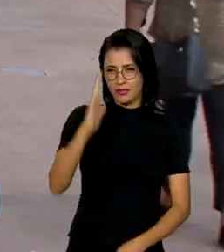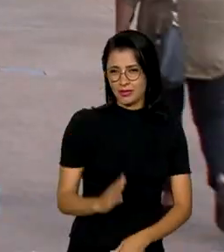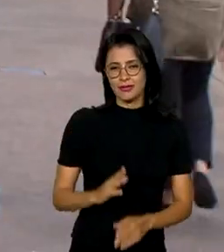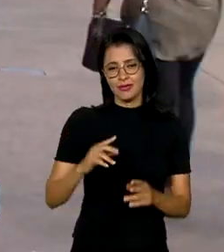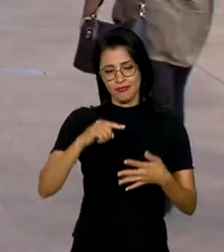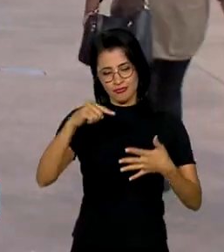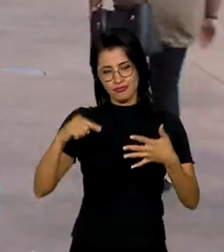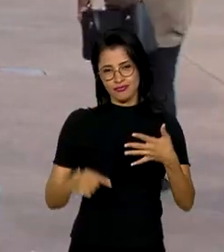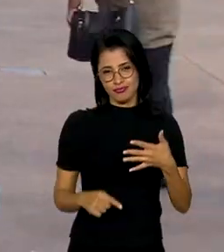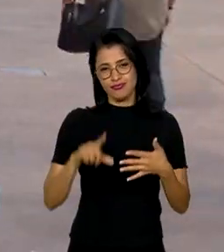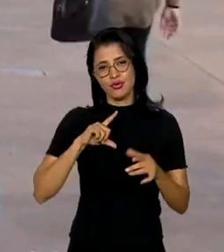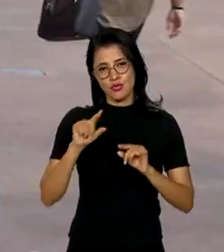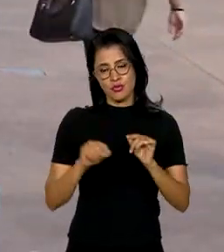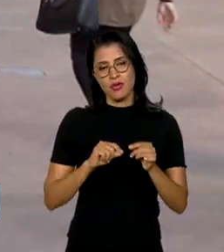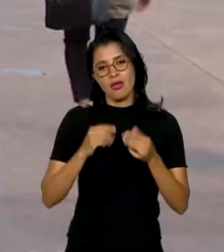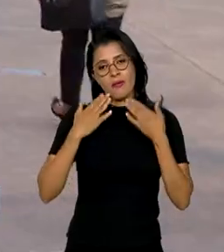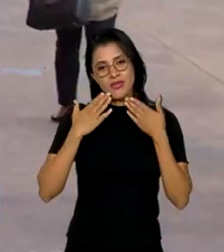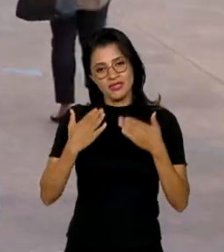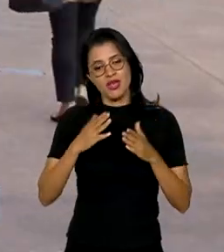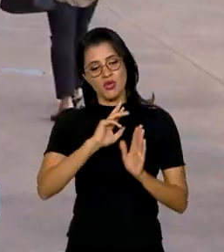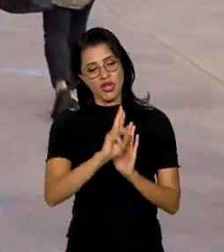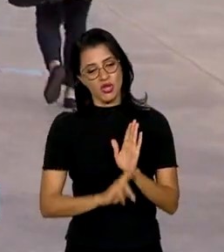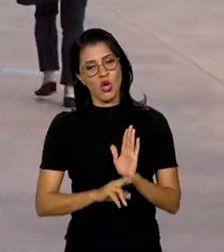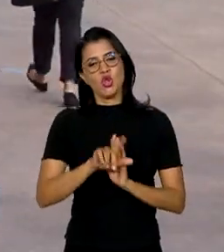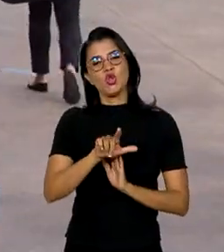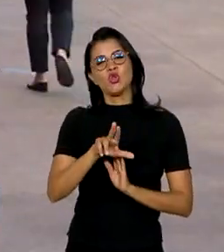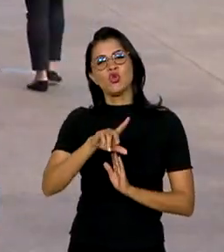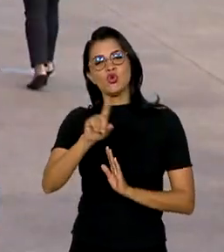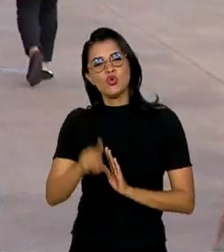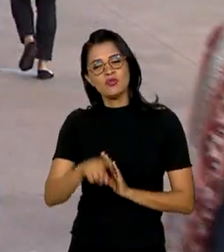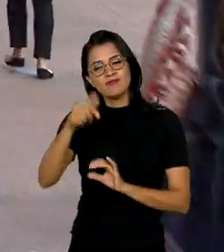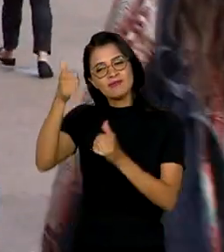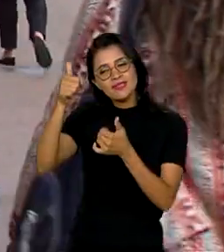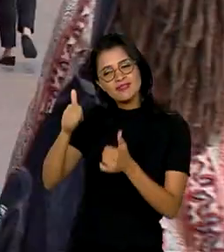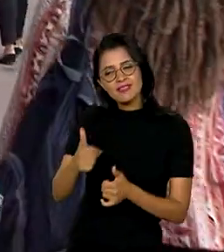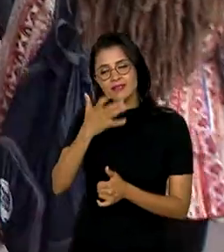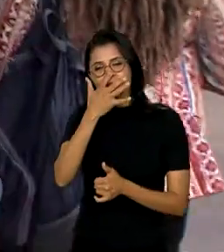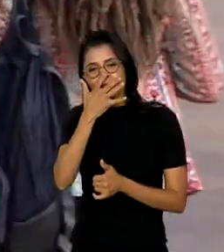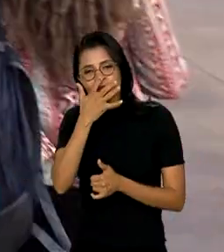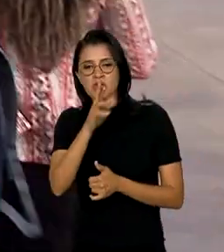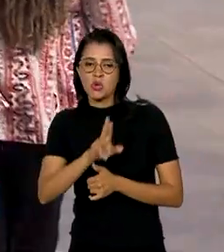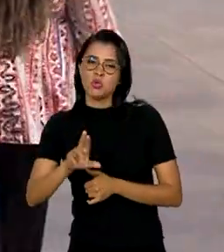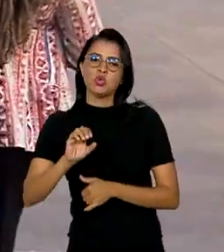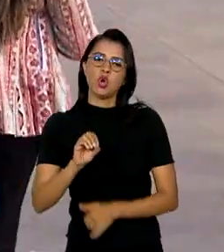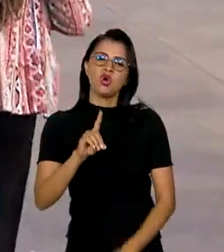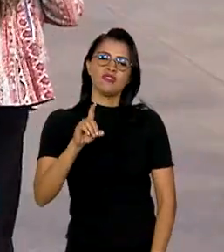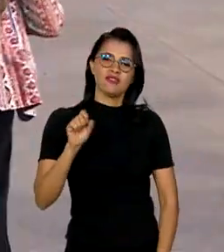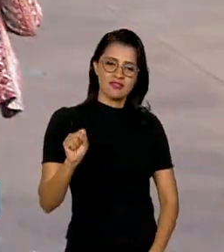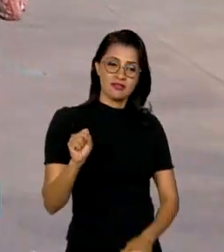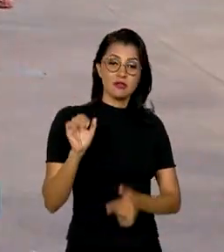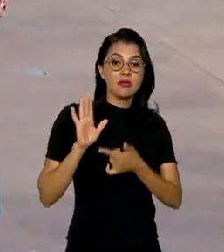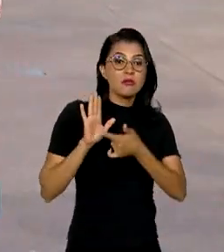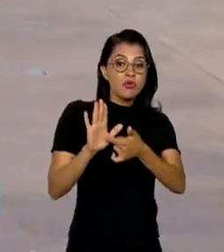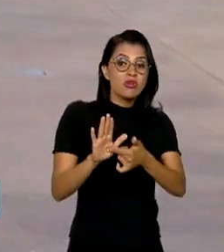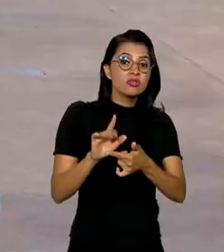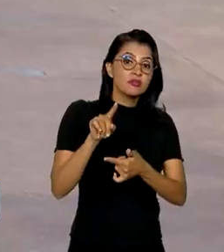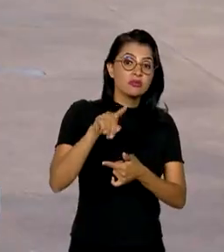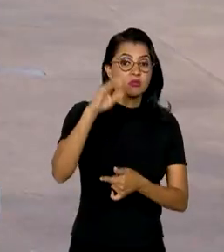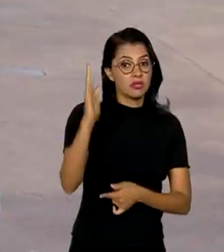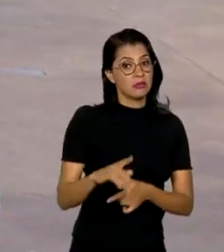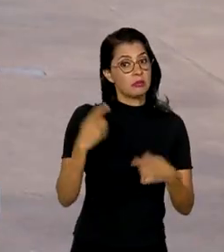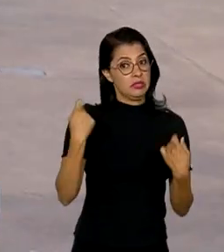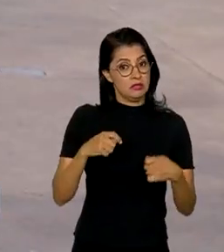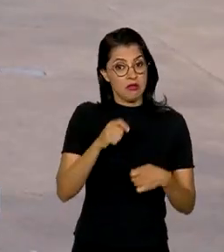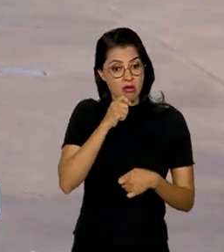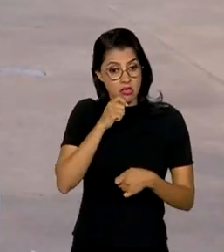a esses objetivos é apresentado no relatório Luz, que analisa a implementação dos ODSs e mostra o que o país precisa